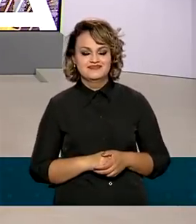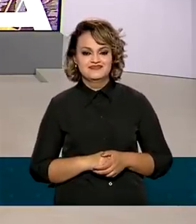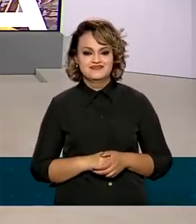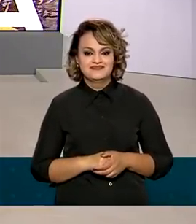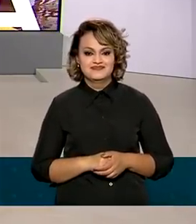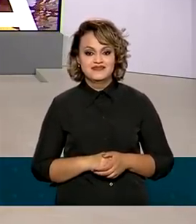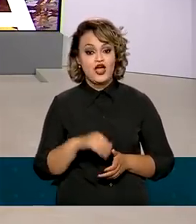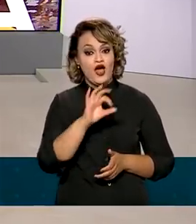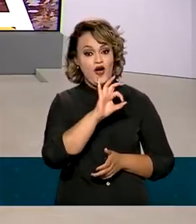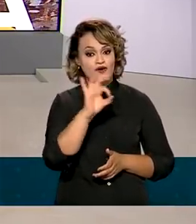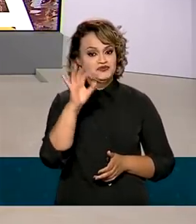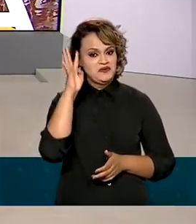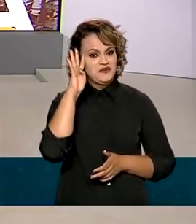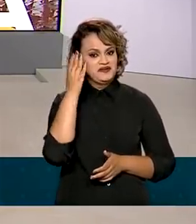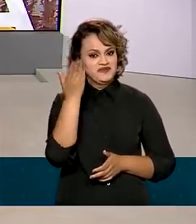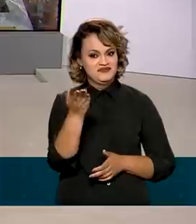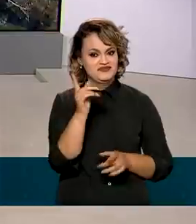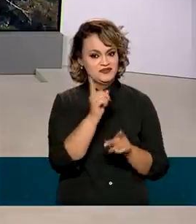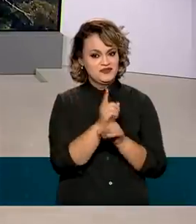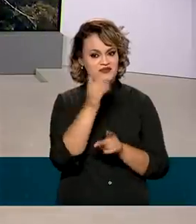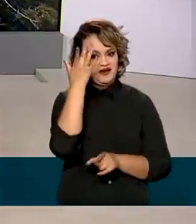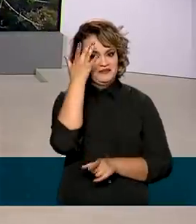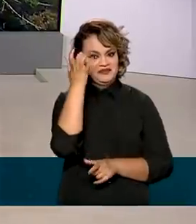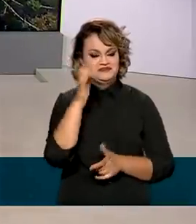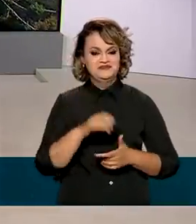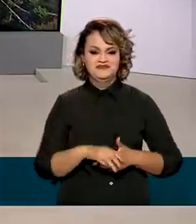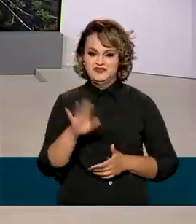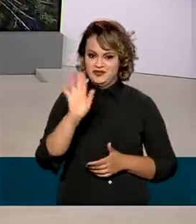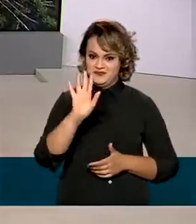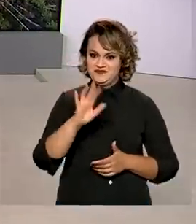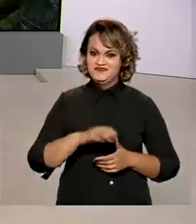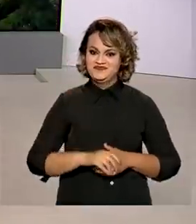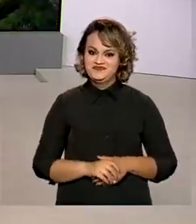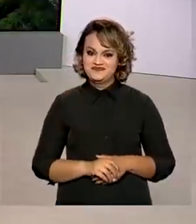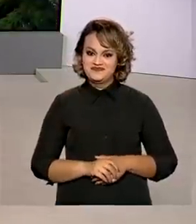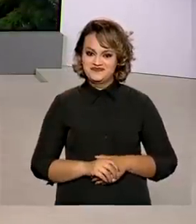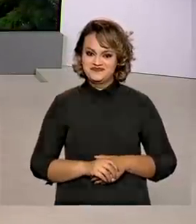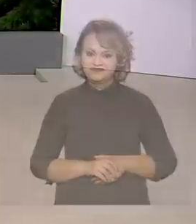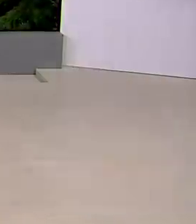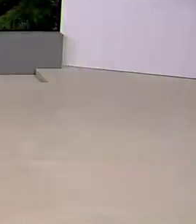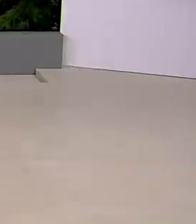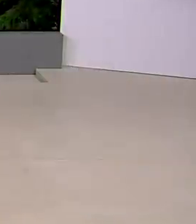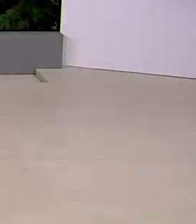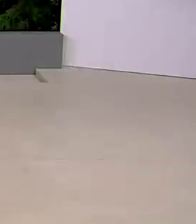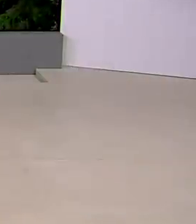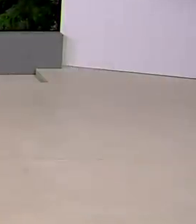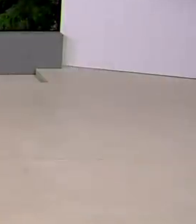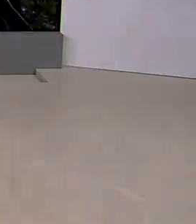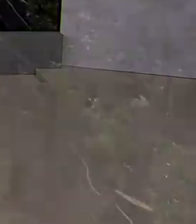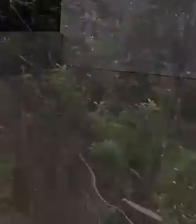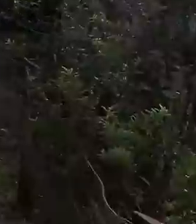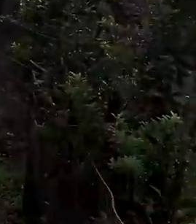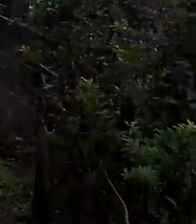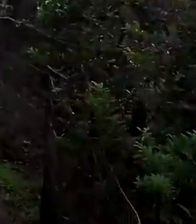Brasil. Uma ótima quarta-feira para você. A gente se vê amanhã. Até lá, hein? A gente